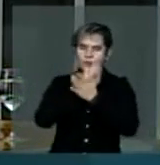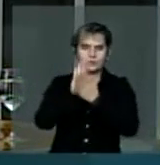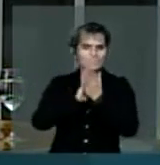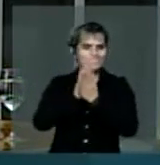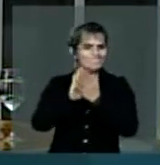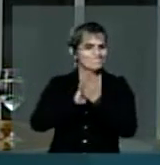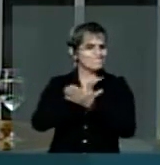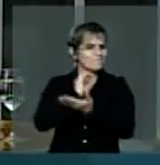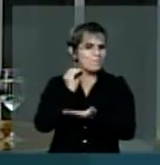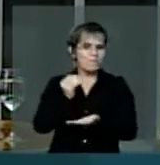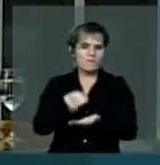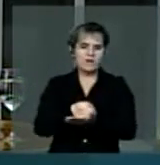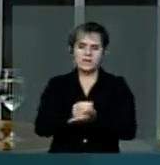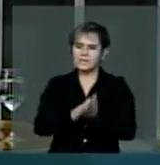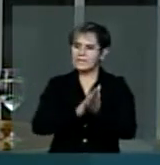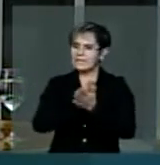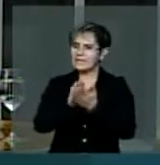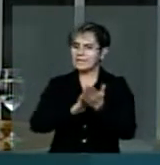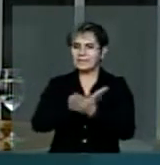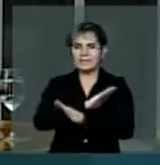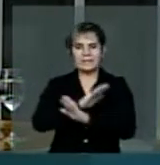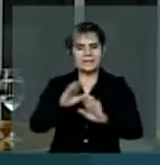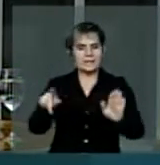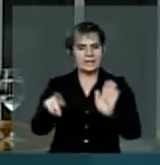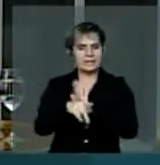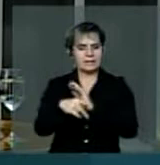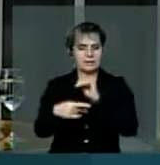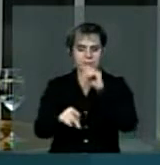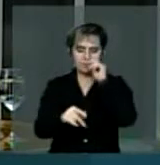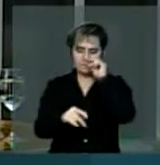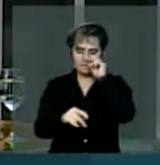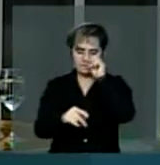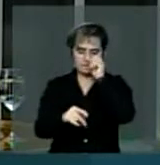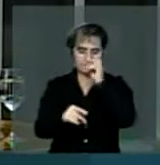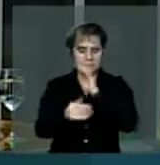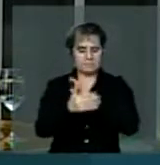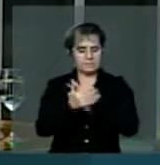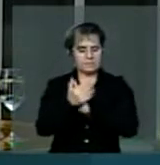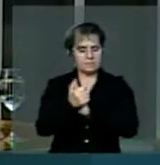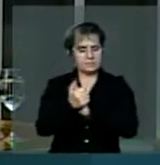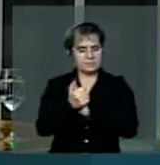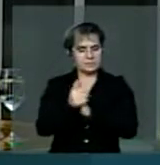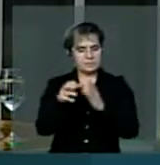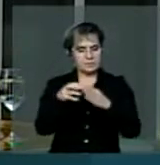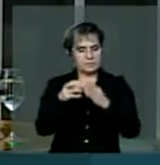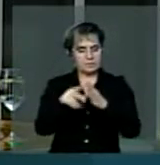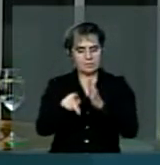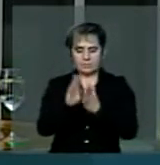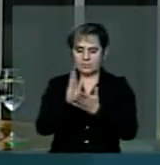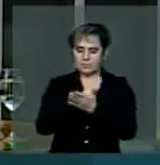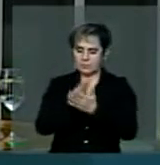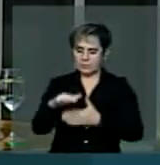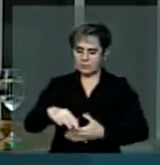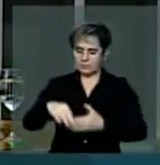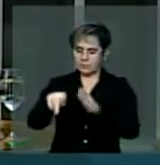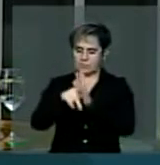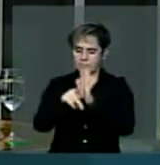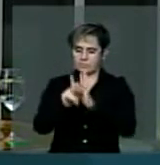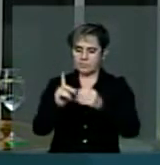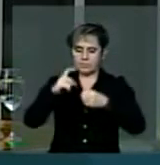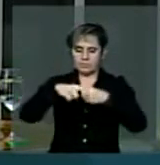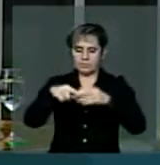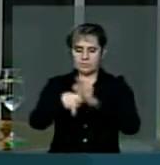atitude de apoio e de solidariedade por parte de alguns dirigentes e